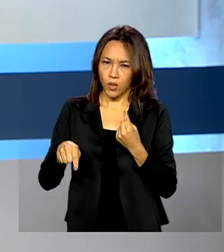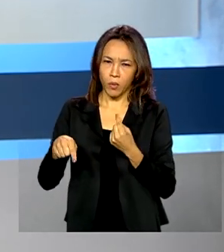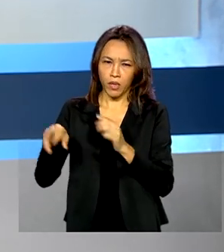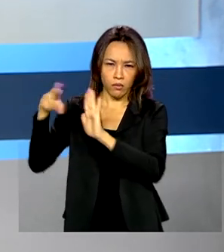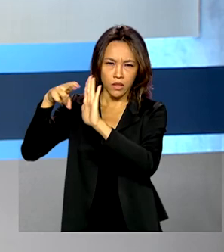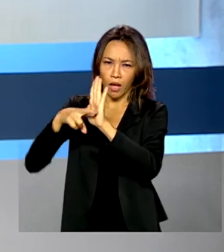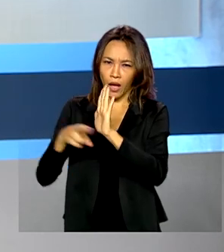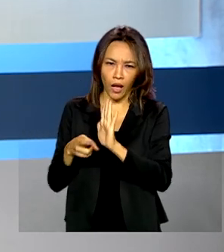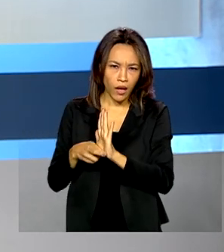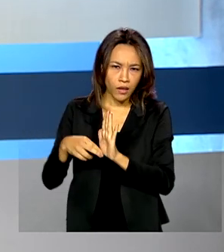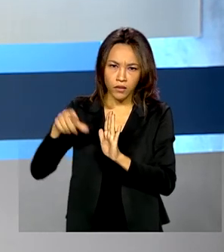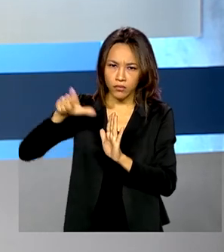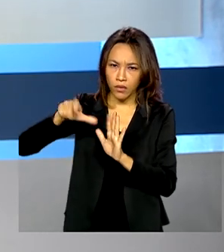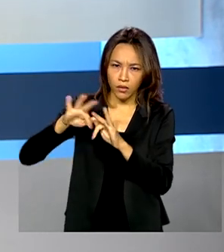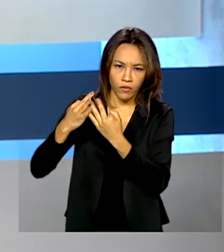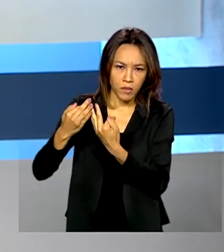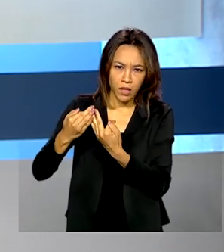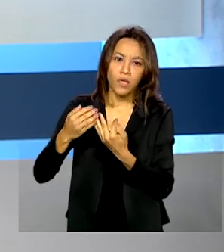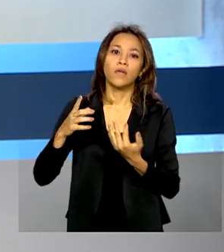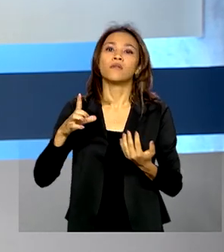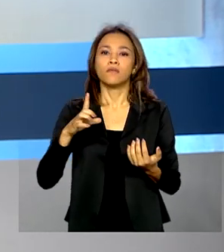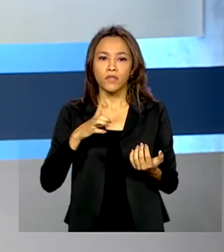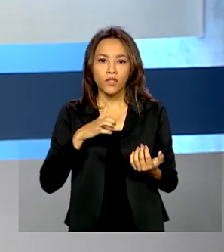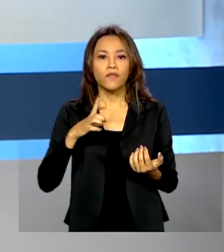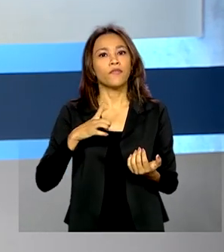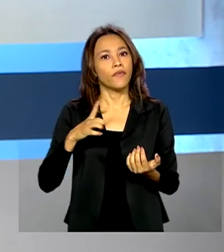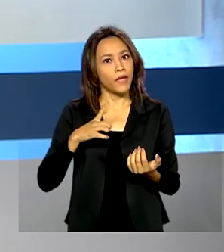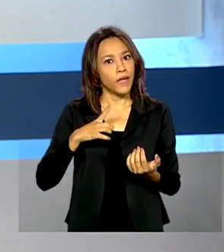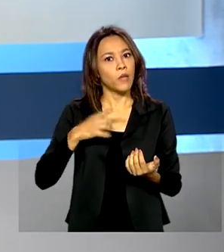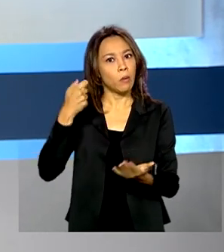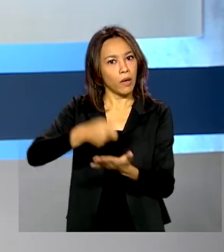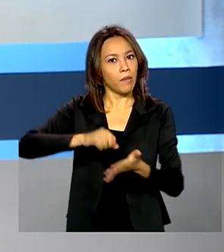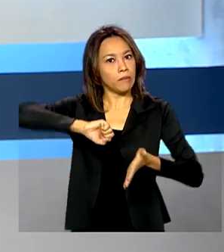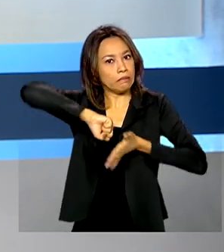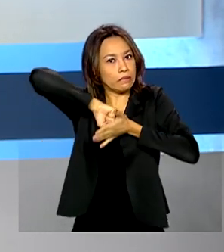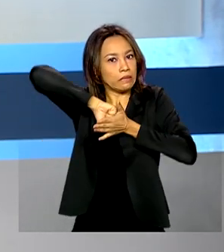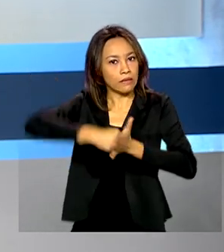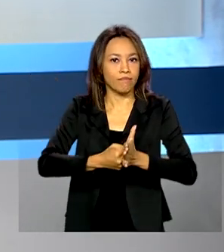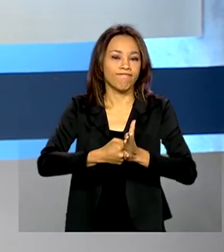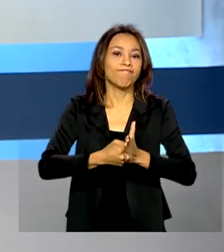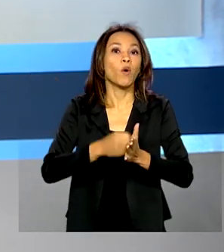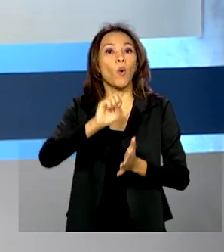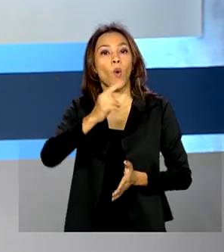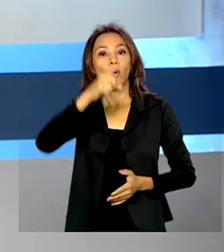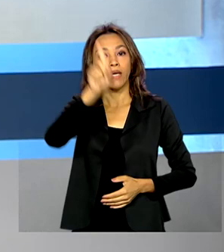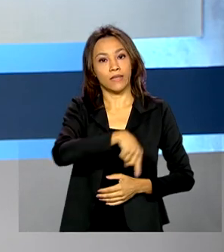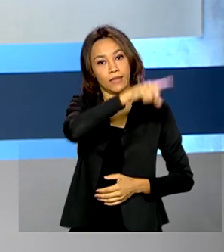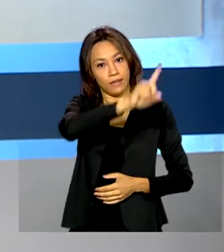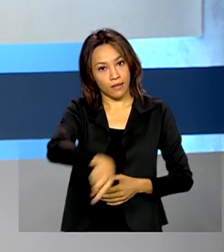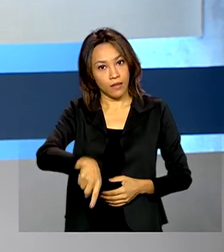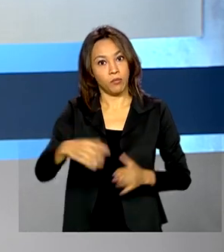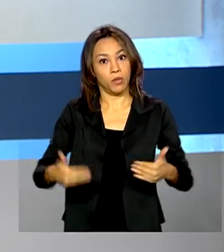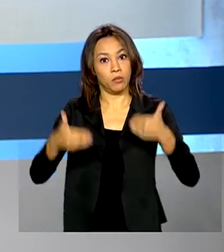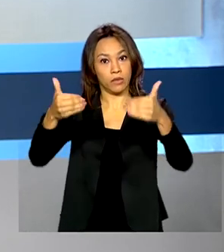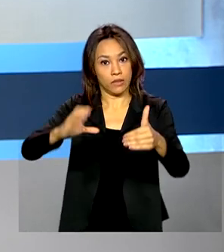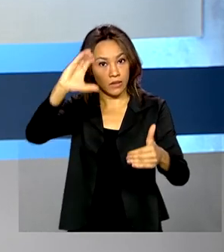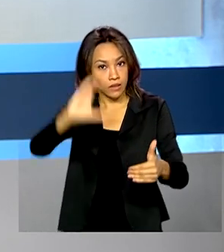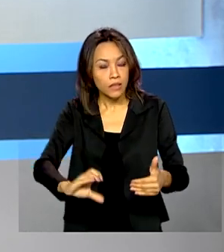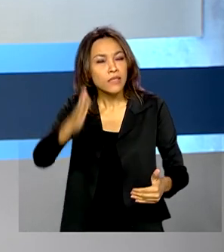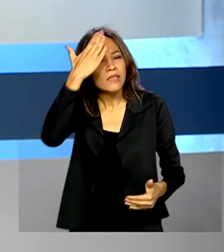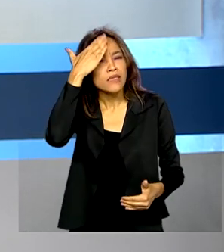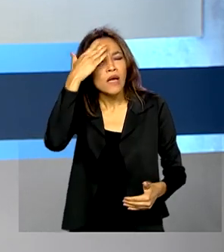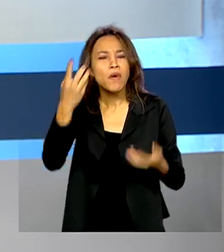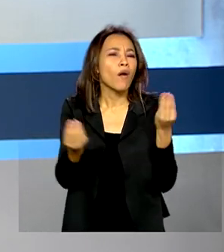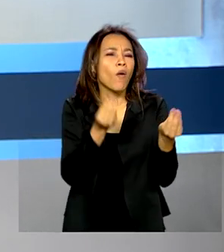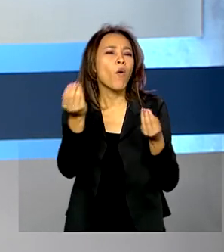candidatos eleitos em 2020, tiveram o pagamento bloqueado ou cancelado pelo Ministério da Cidadania. Saiba agora